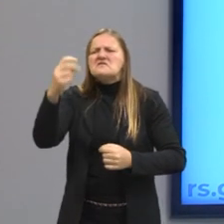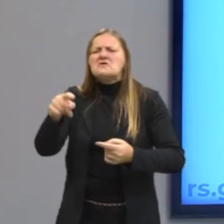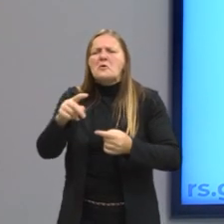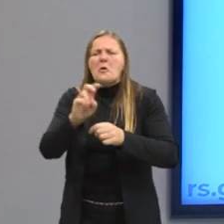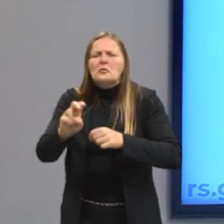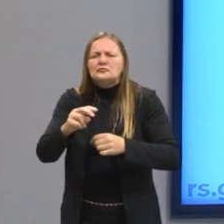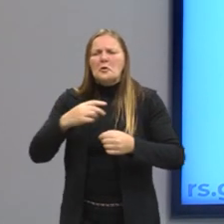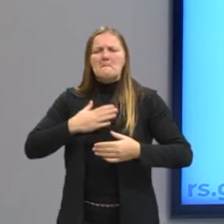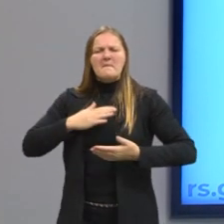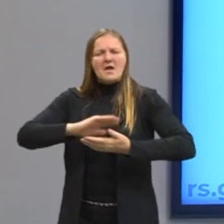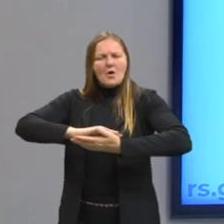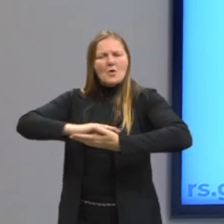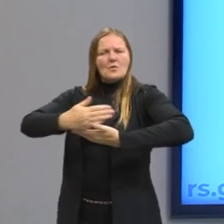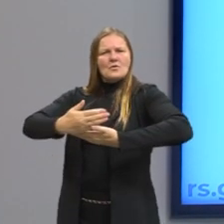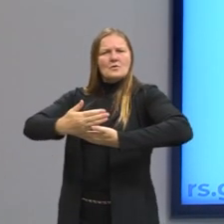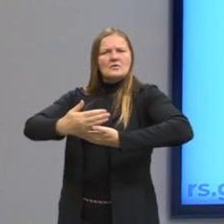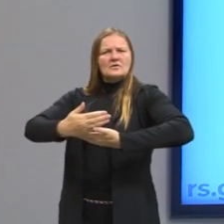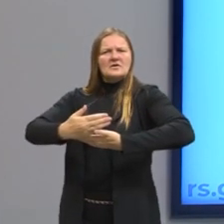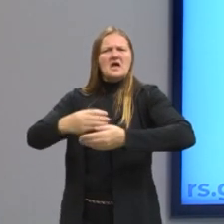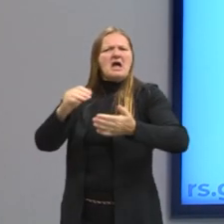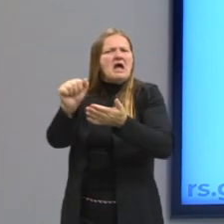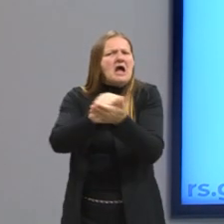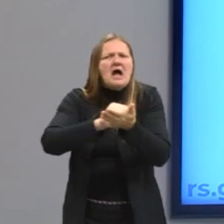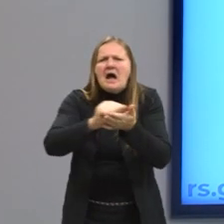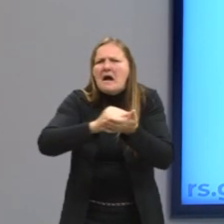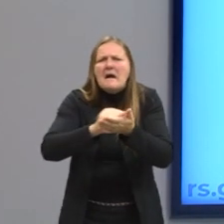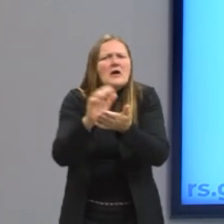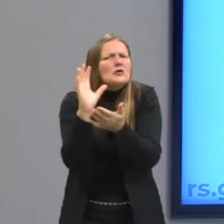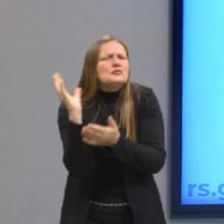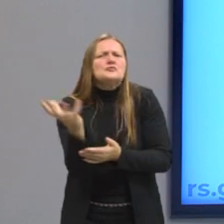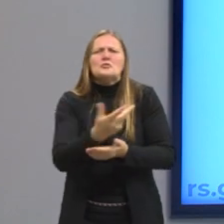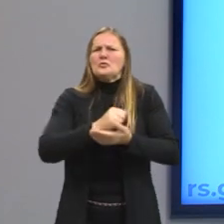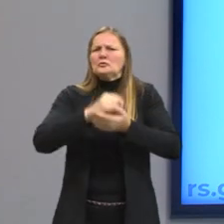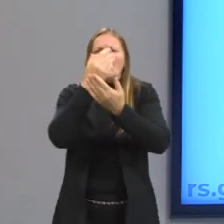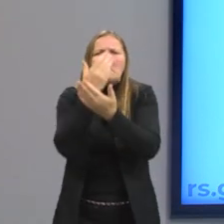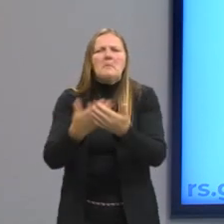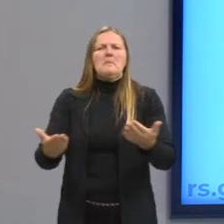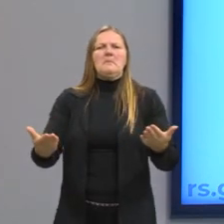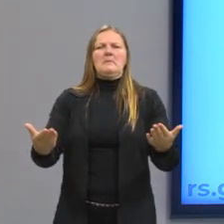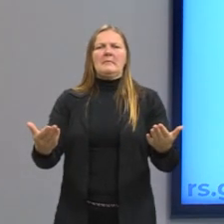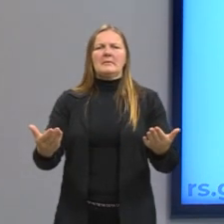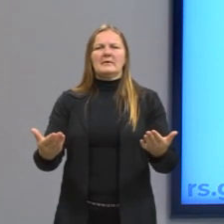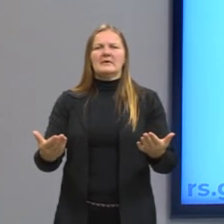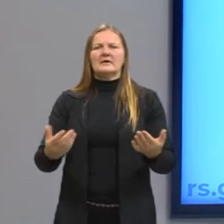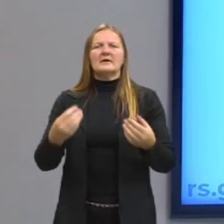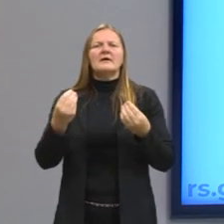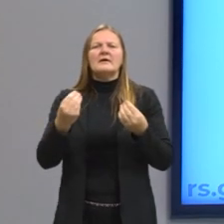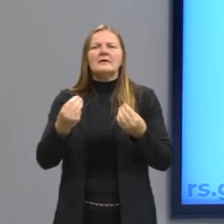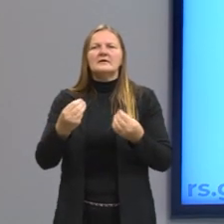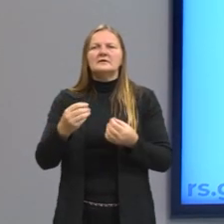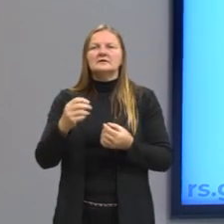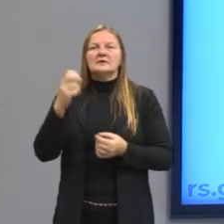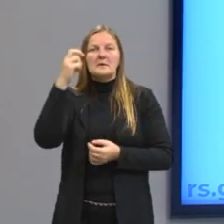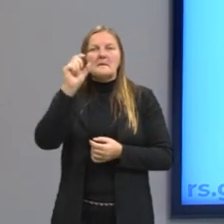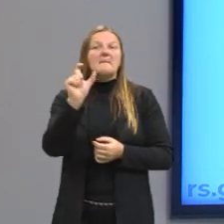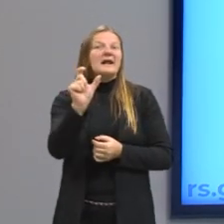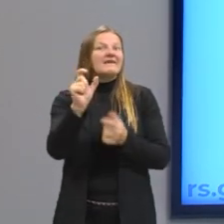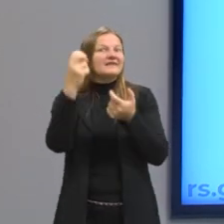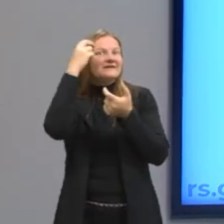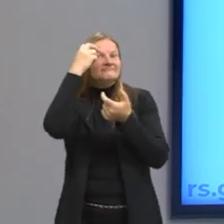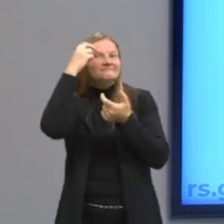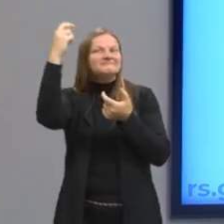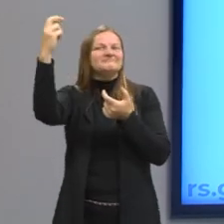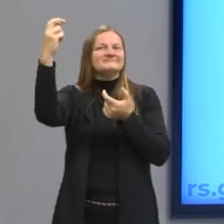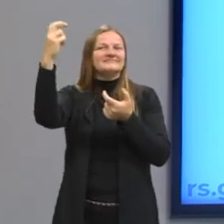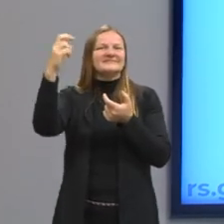usou o meu notebook e apagou tudo o que estava gravado? Aqui ele usa inteligente, mas a gente sabe